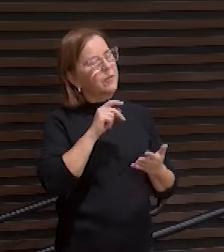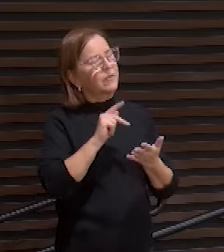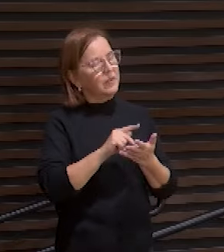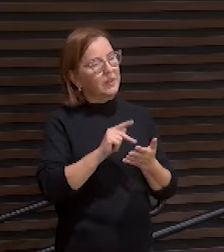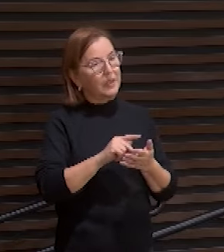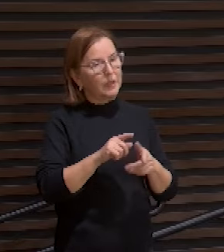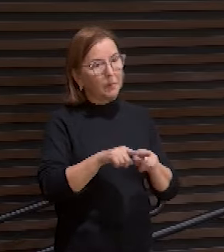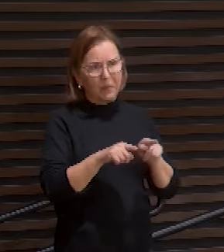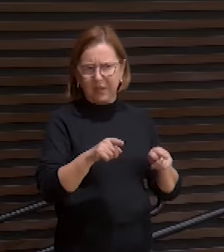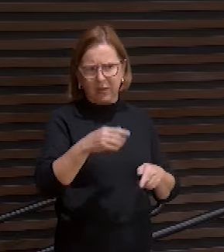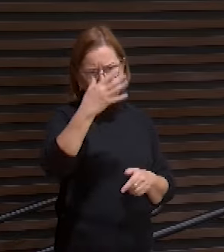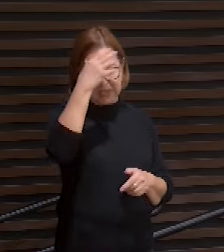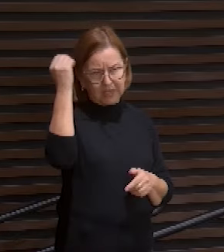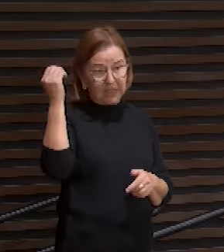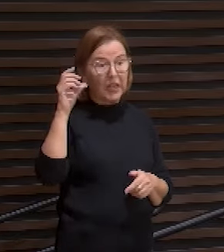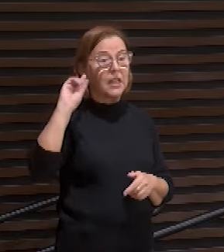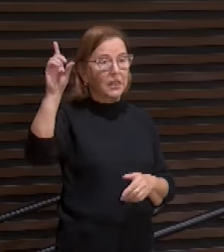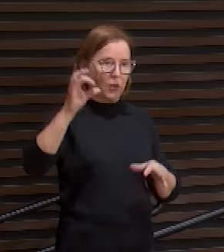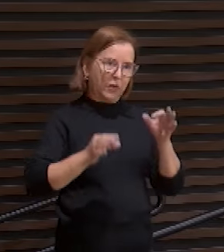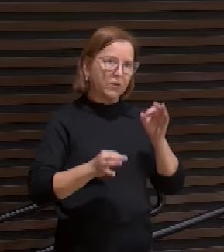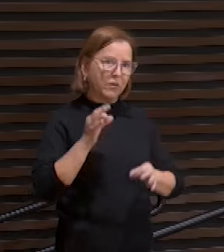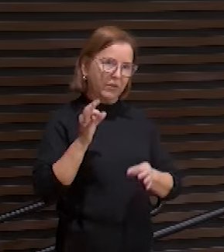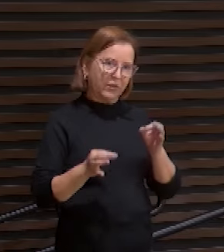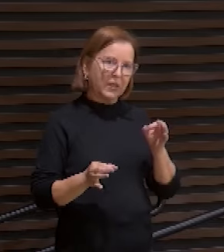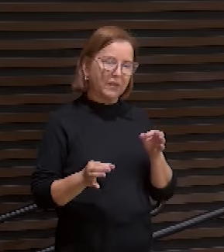esqueça Deus é justiça